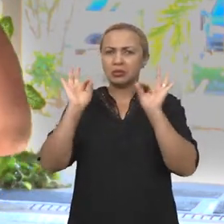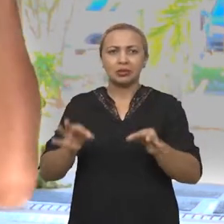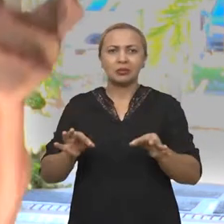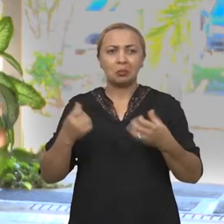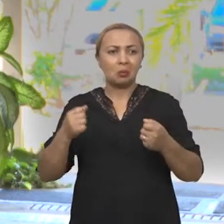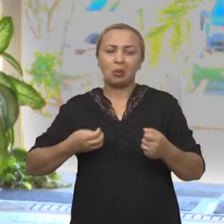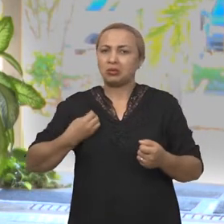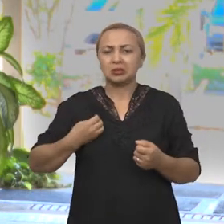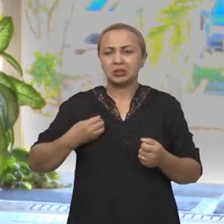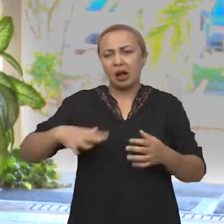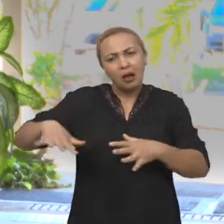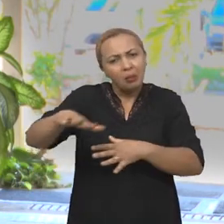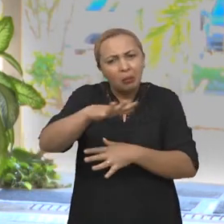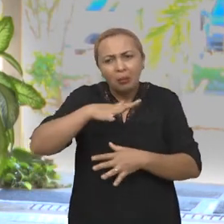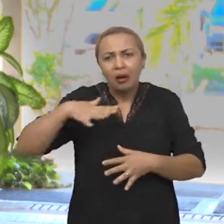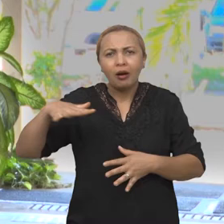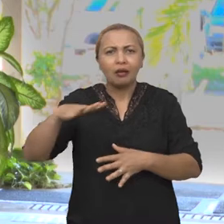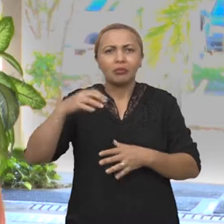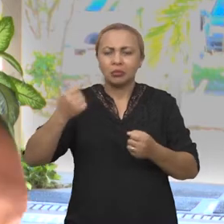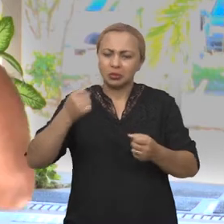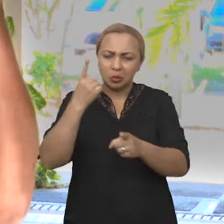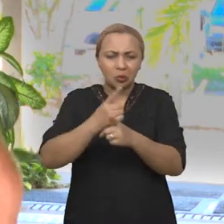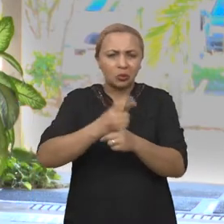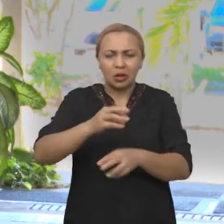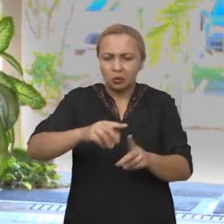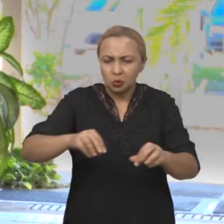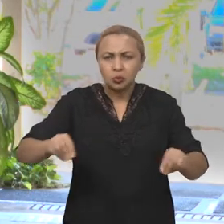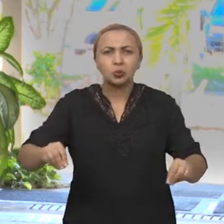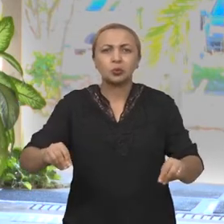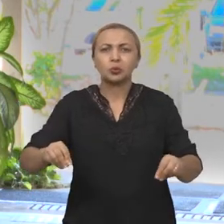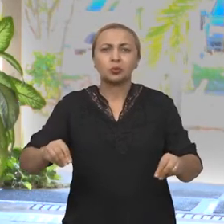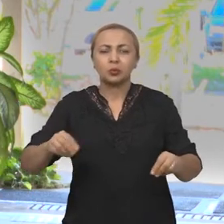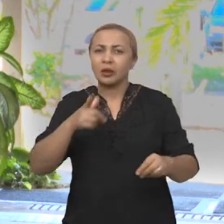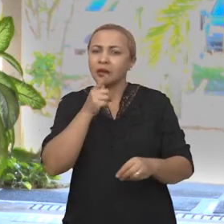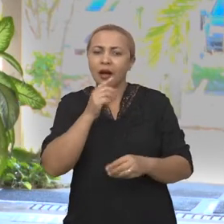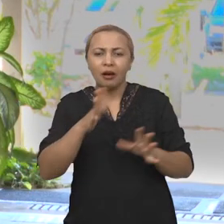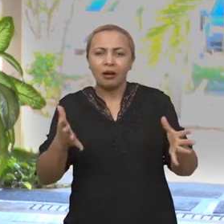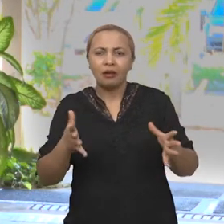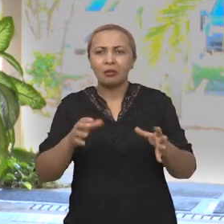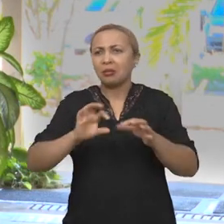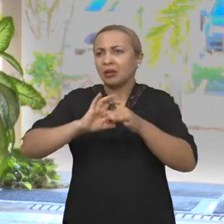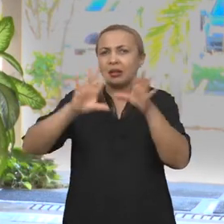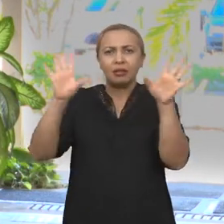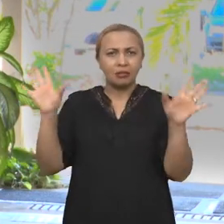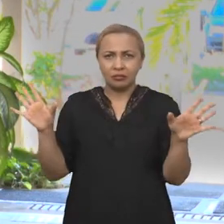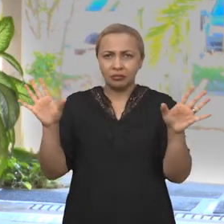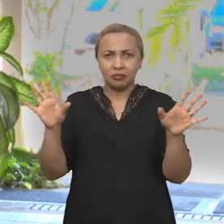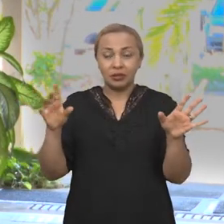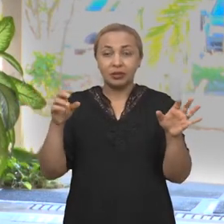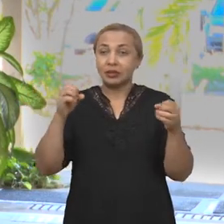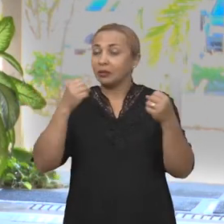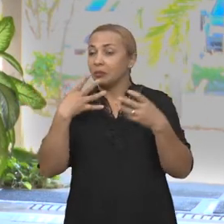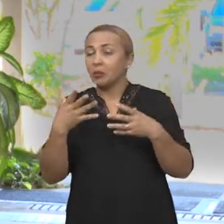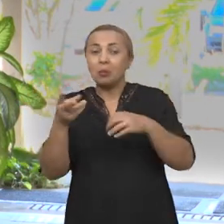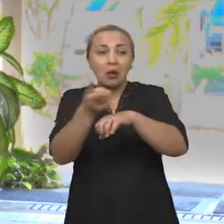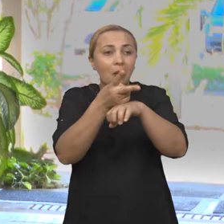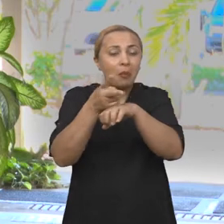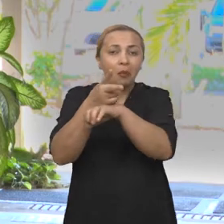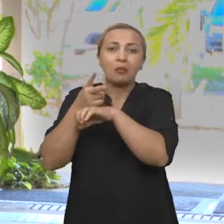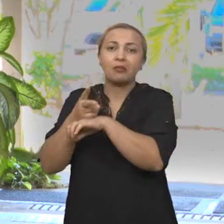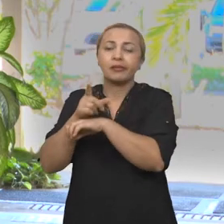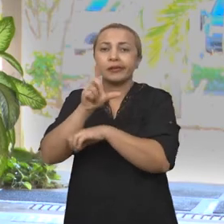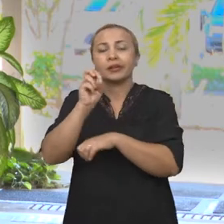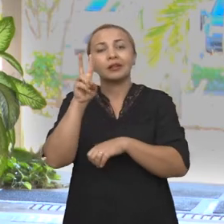estar por aí, está no ambiente, ela pode ser encontrada no solo, na água, enfim. Ela está dispersa pelo ambiente. E a gente sabe que boa parte dessas